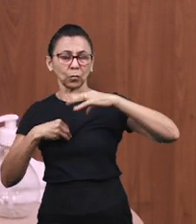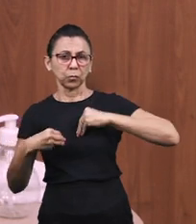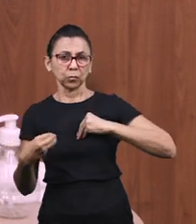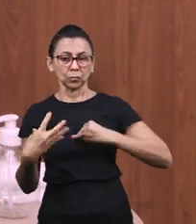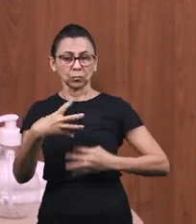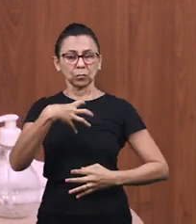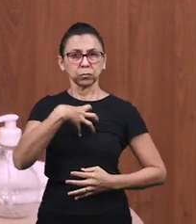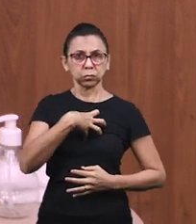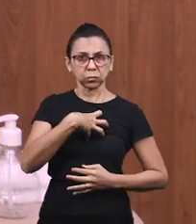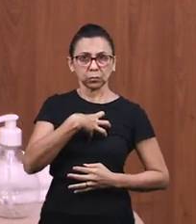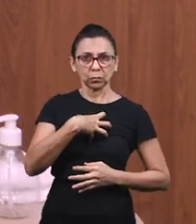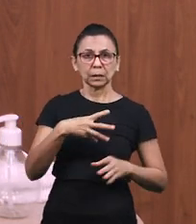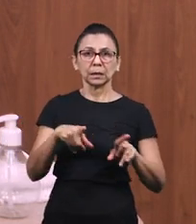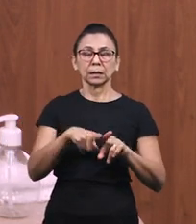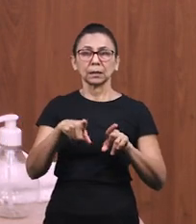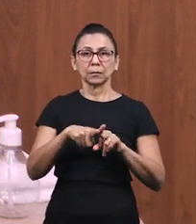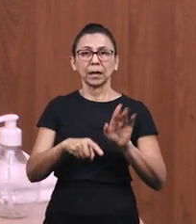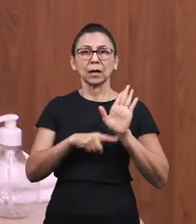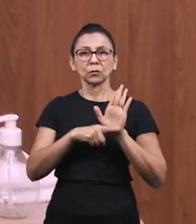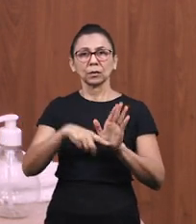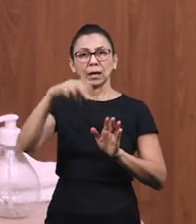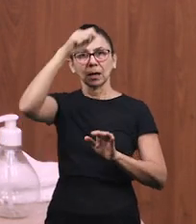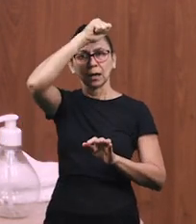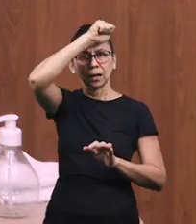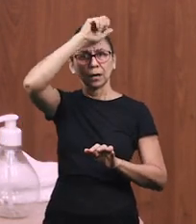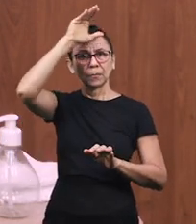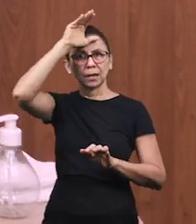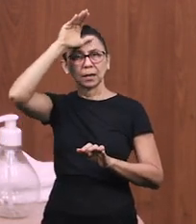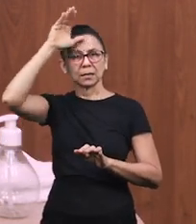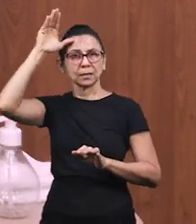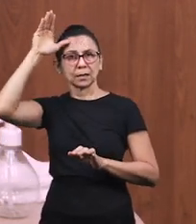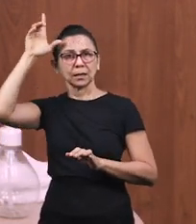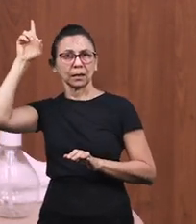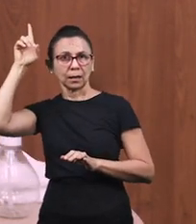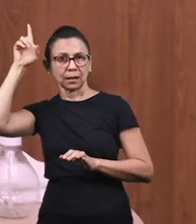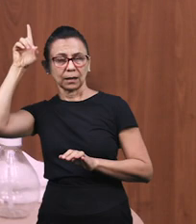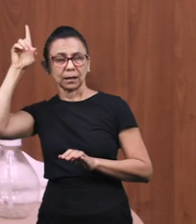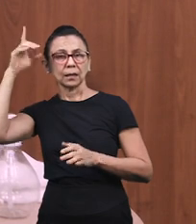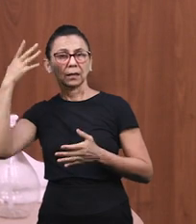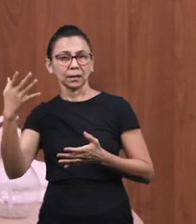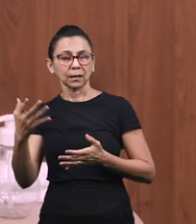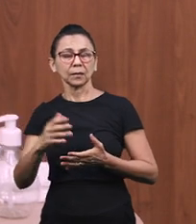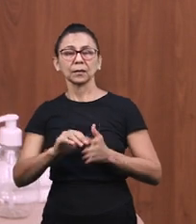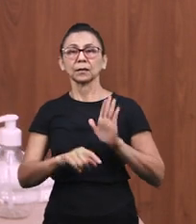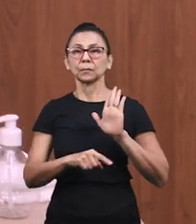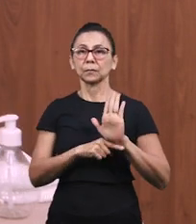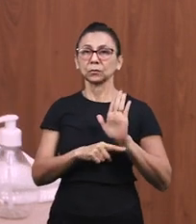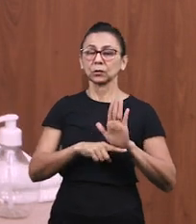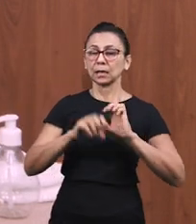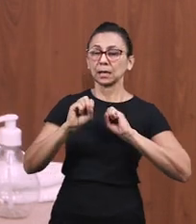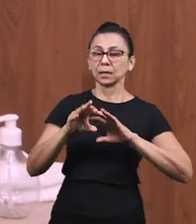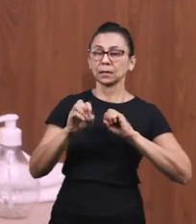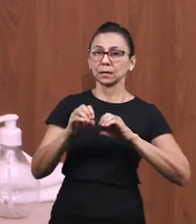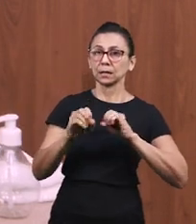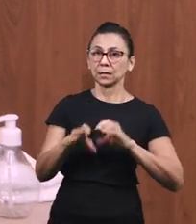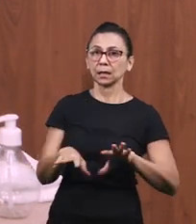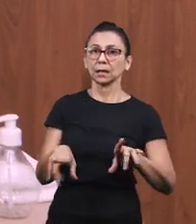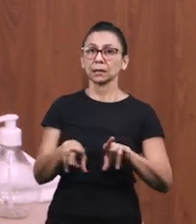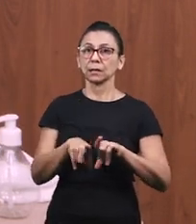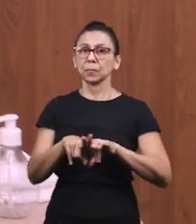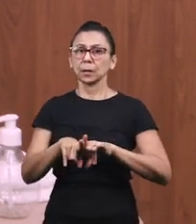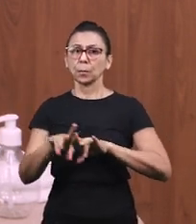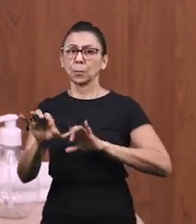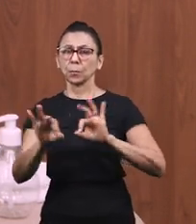alfabetização. Cada fonema é associado a um gesto específico, que auxilia a pessoa no